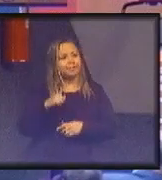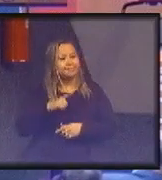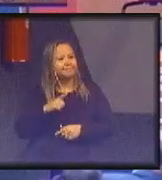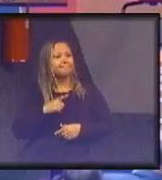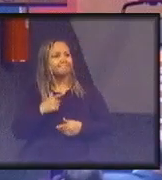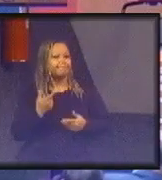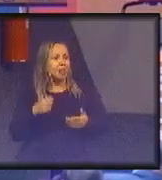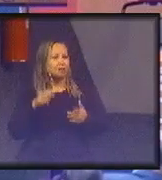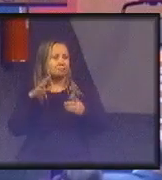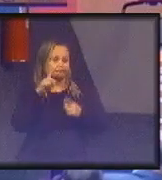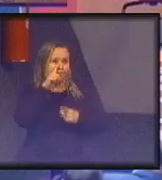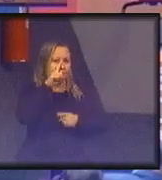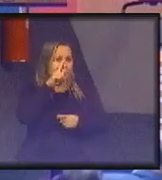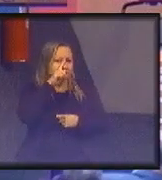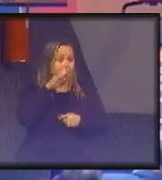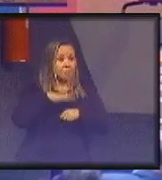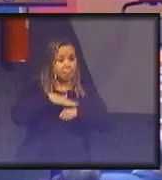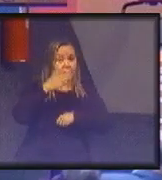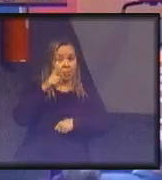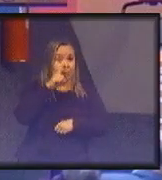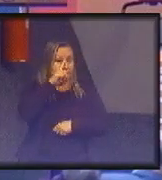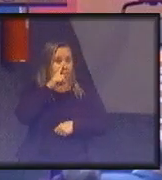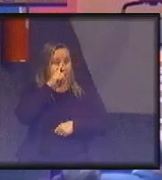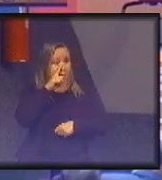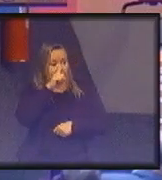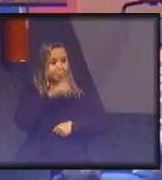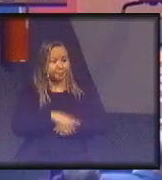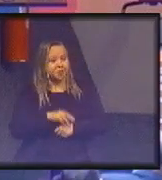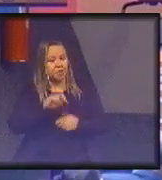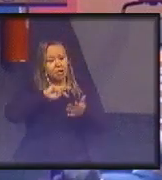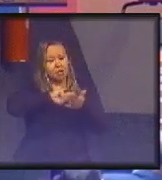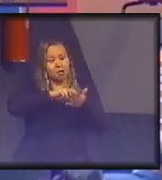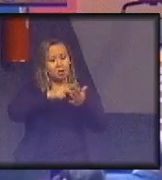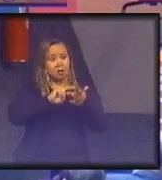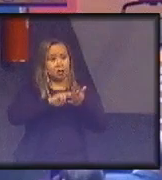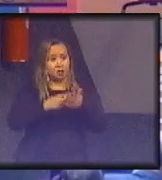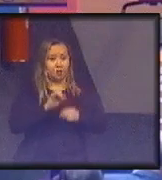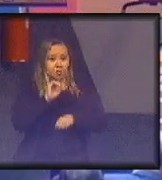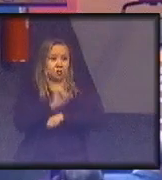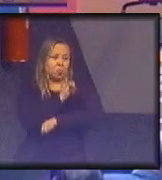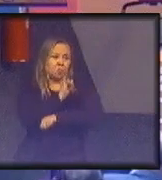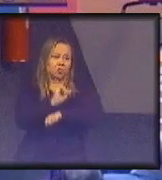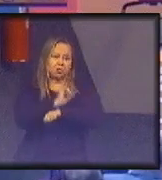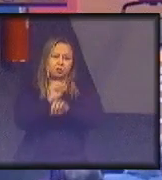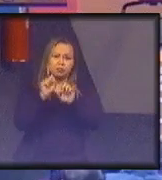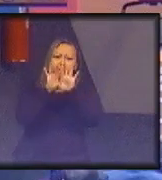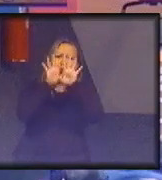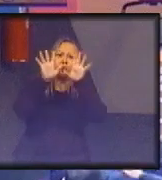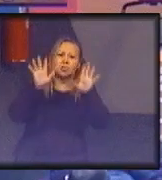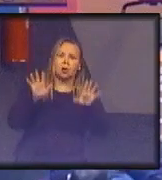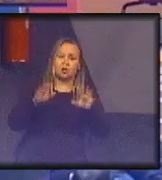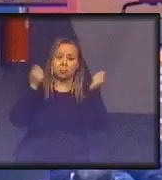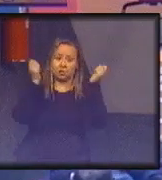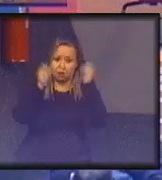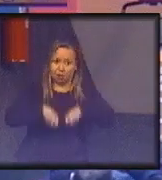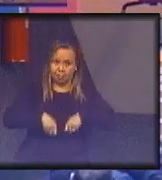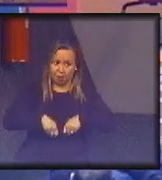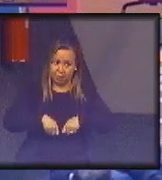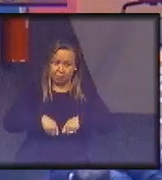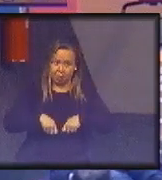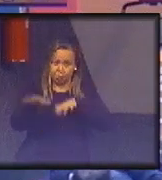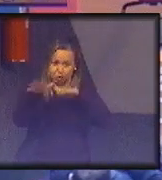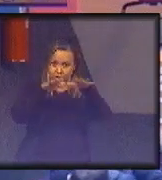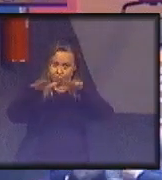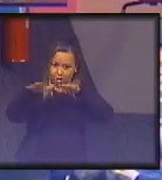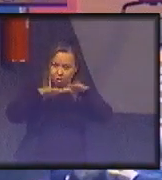ameaçado. Então, quer dizer, isso significa estratégias claras, capacidade de mobilizar